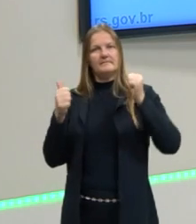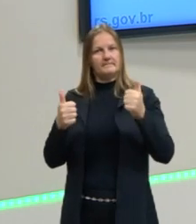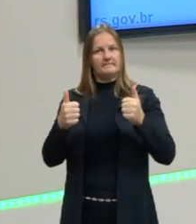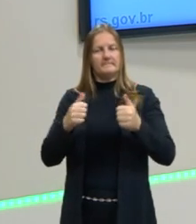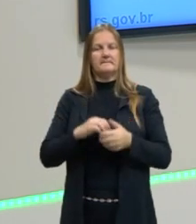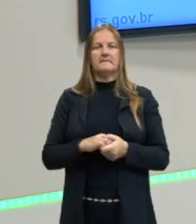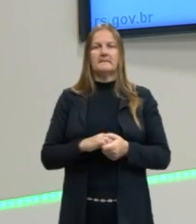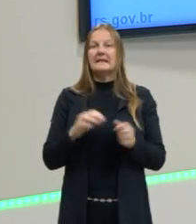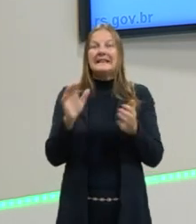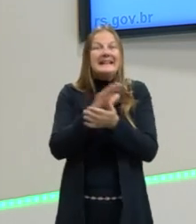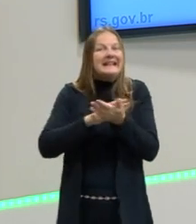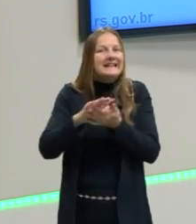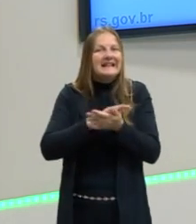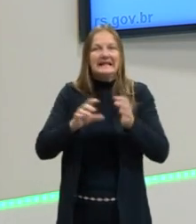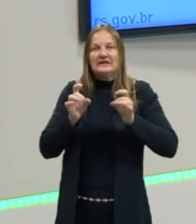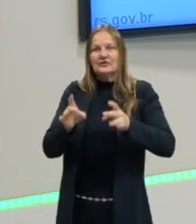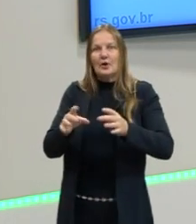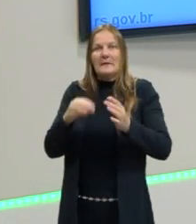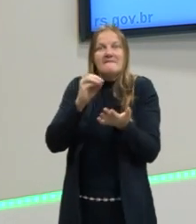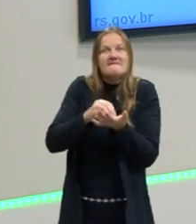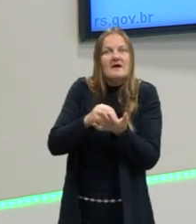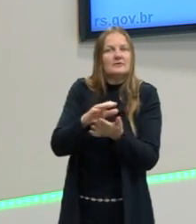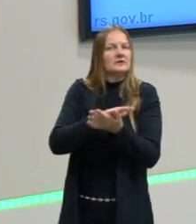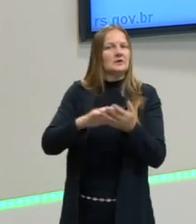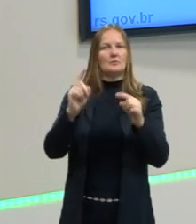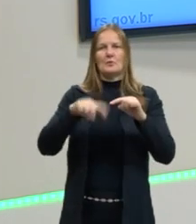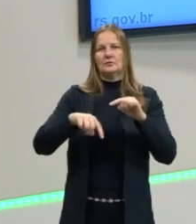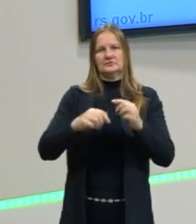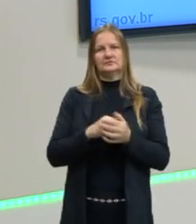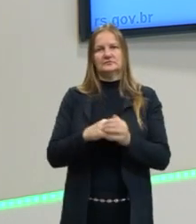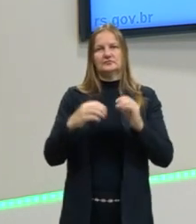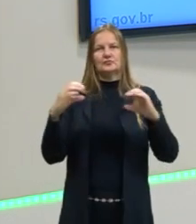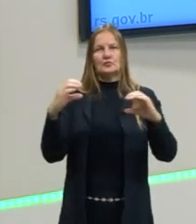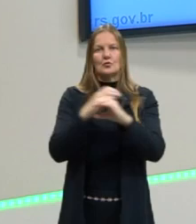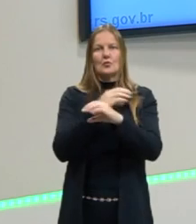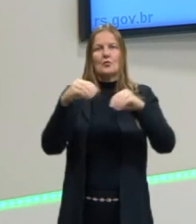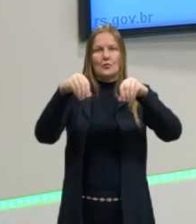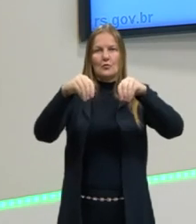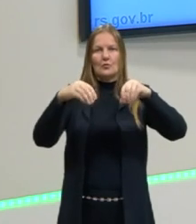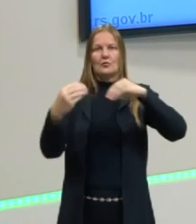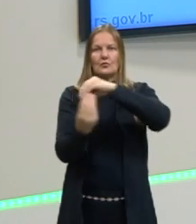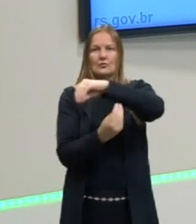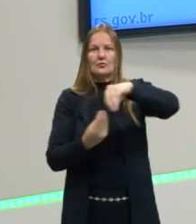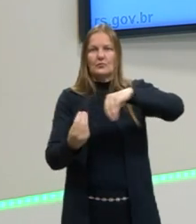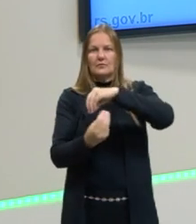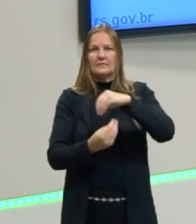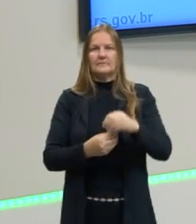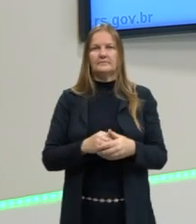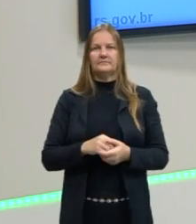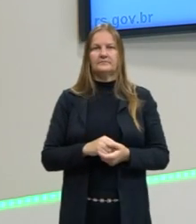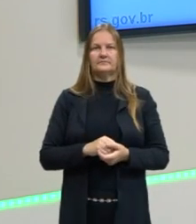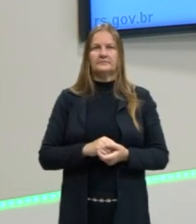ficar sobrando ou faltando elétrons. E aí, forma um composto de ALF3.